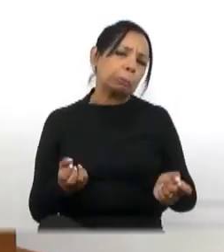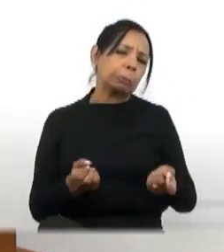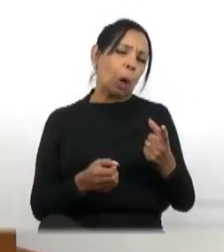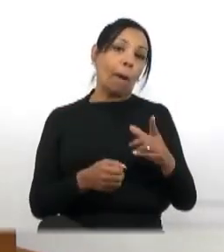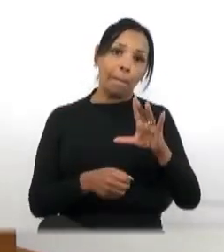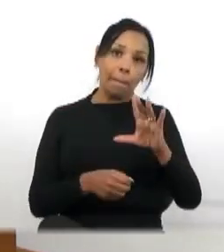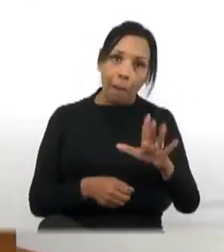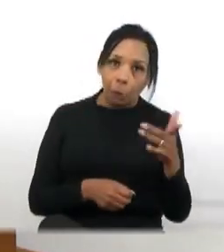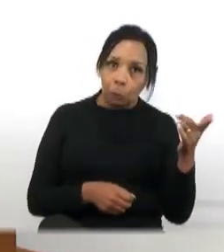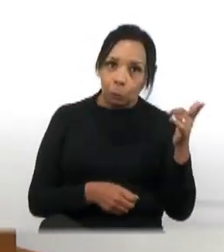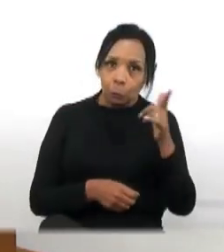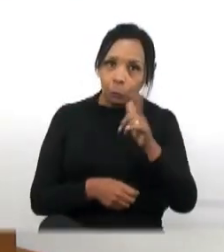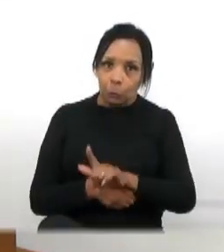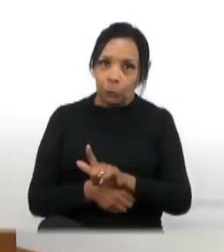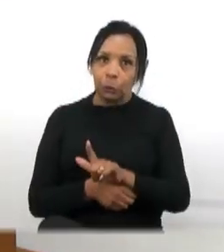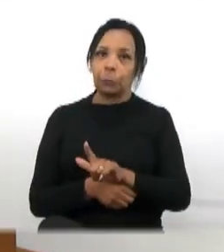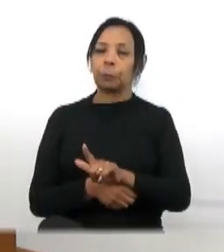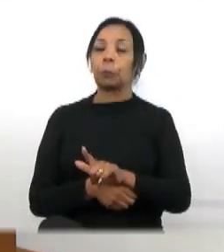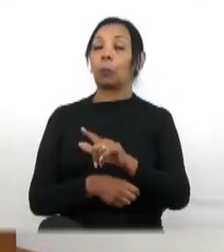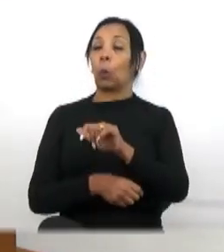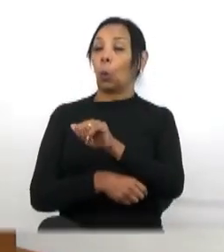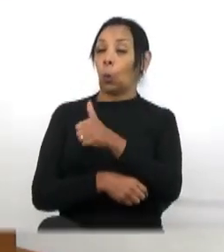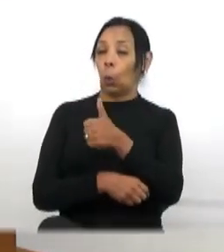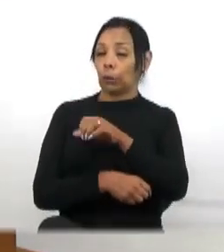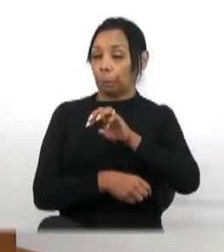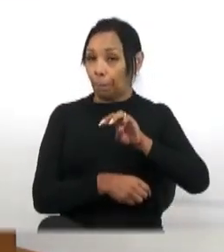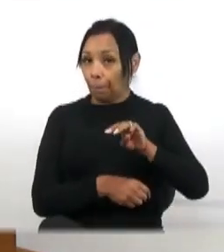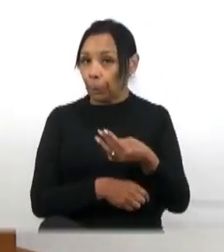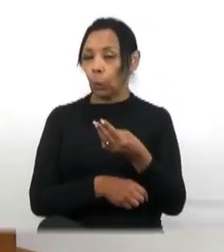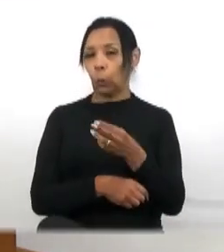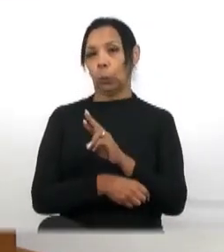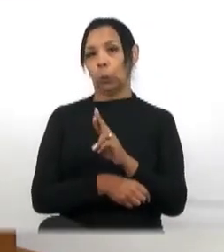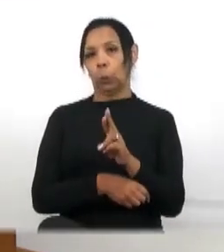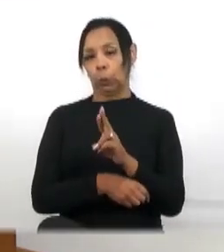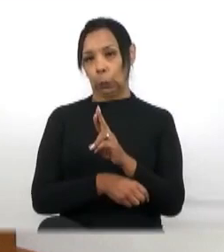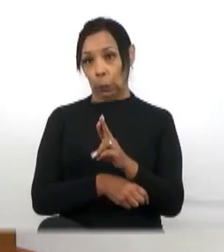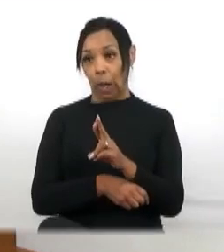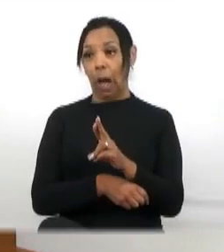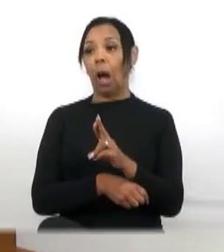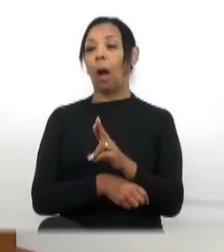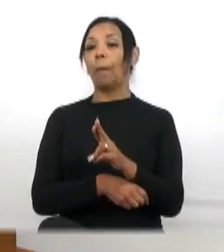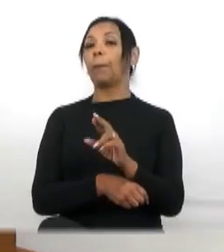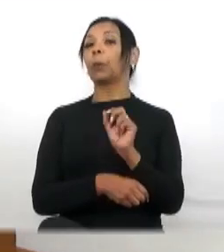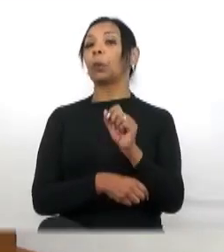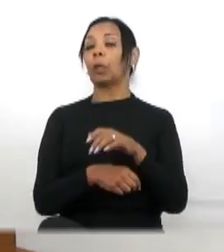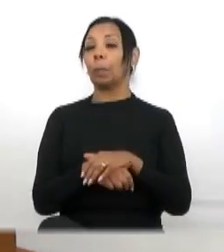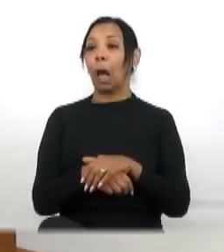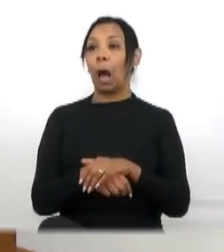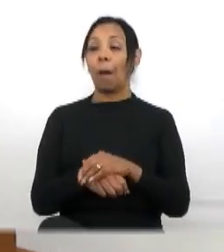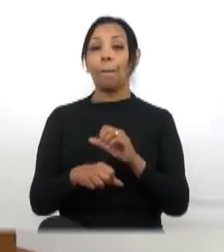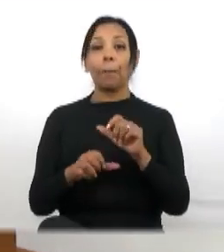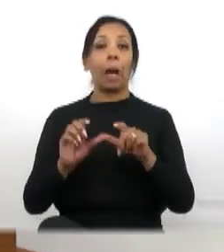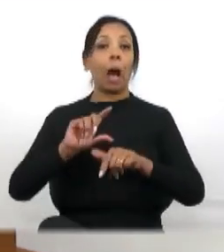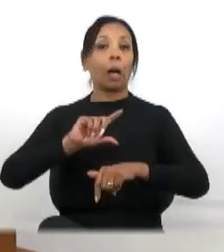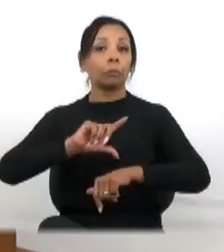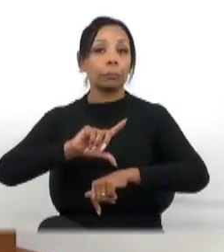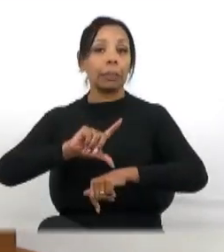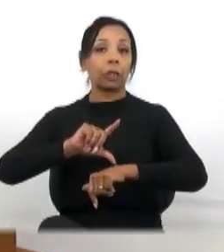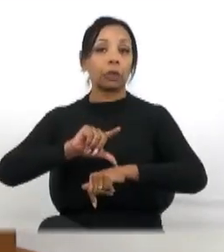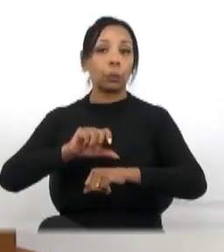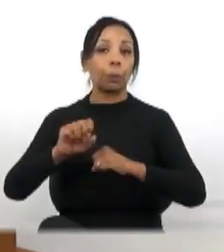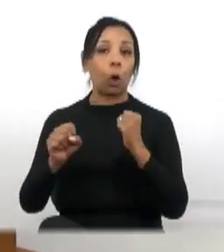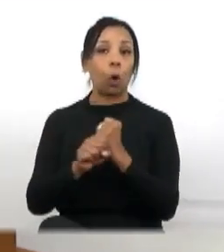quase 11 milhões de reais para atrasar uma obra e não entregar ela nunca,